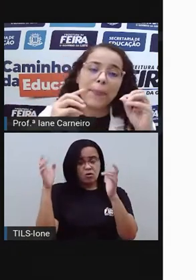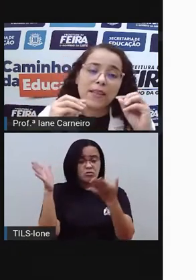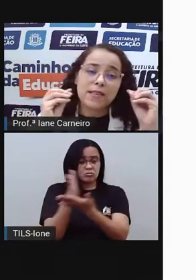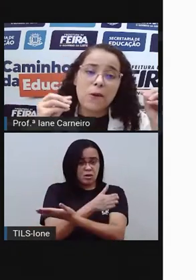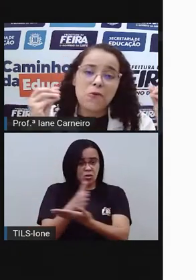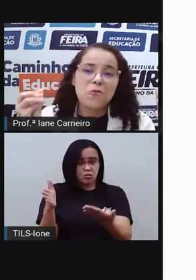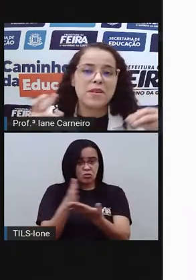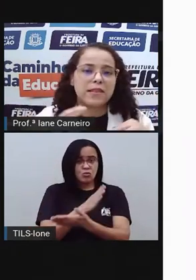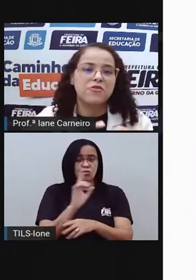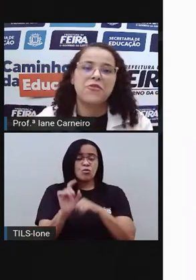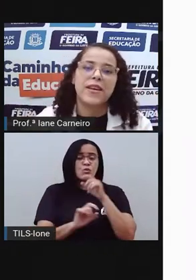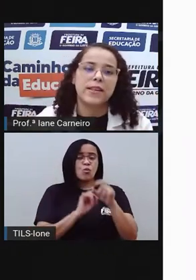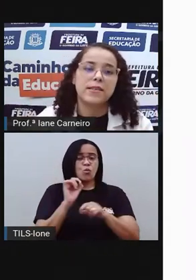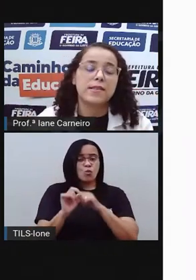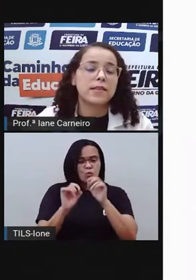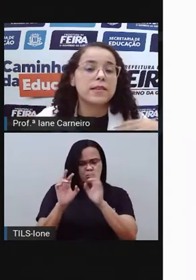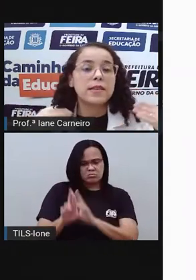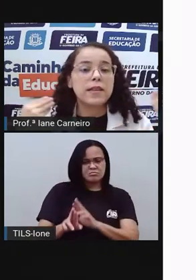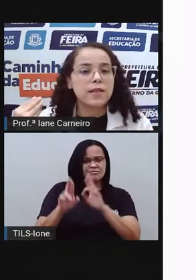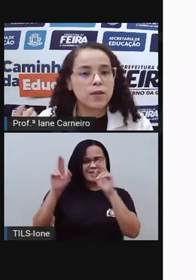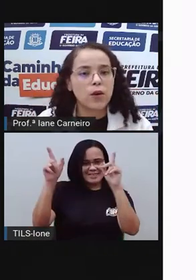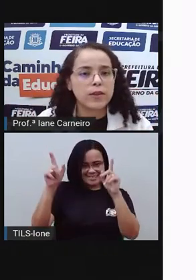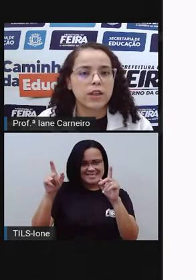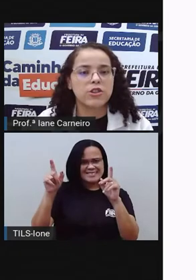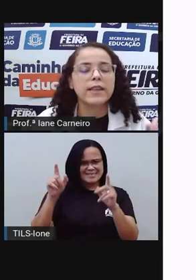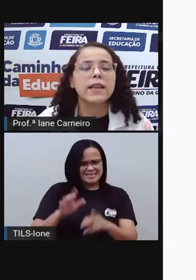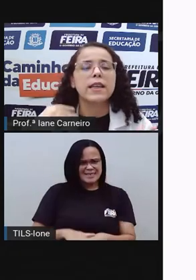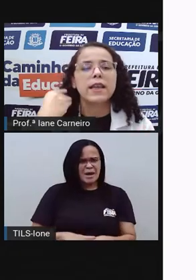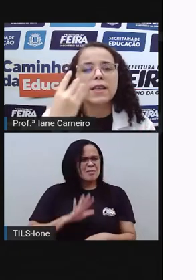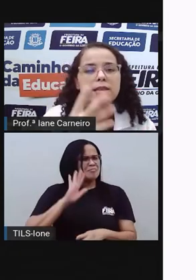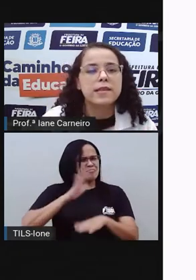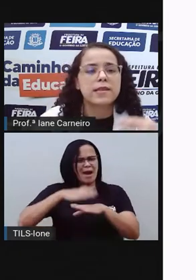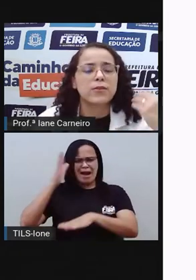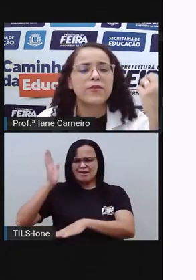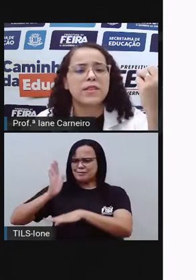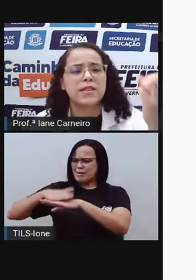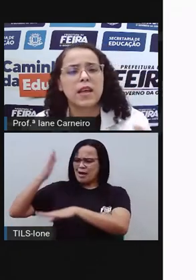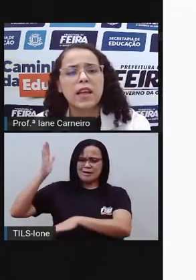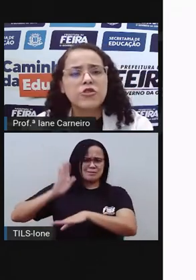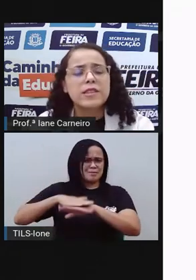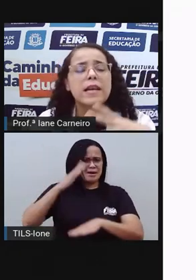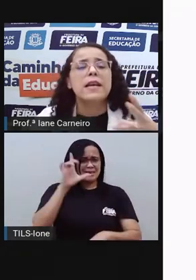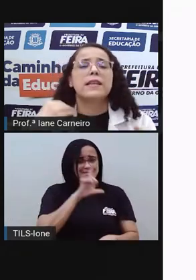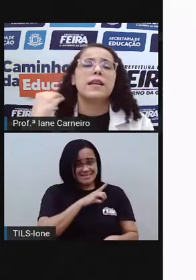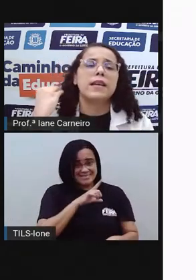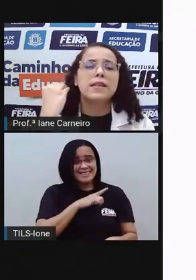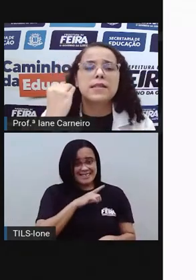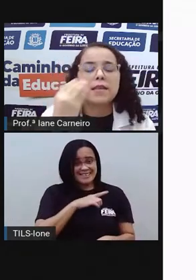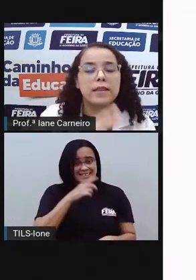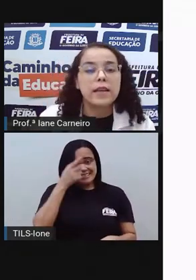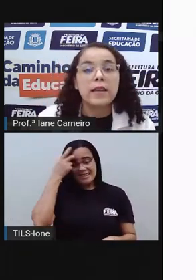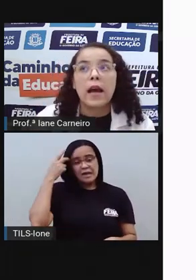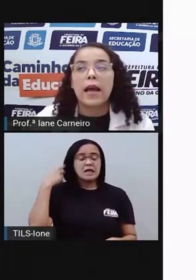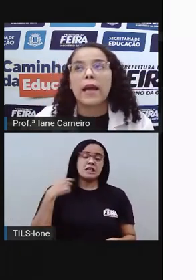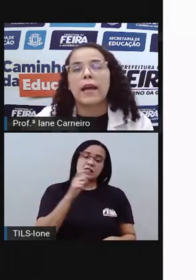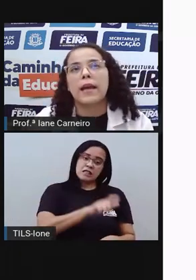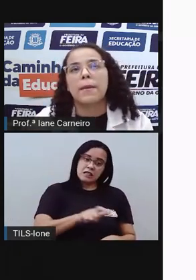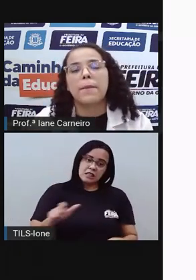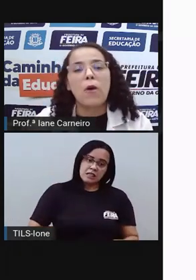apenas algumas das diferenças. E tem tantas outras. Tem crianças que são deficientes, tem crianças que